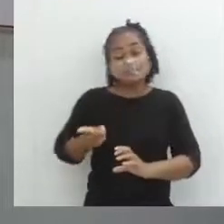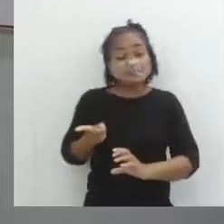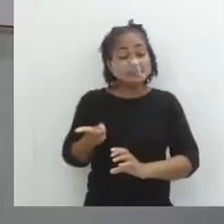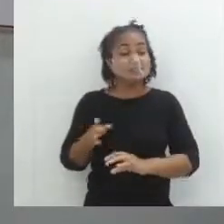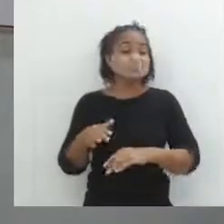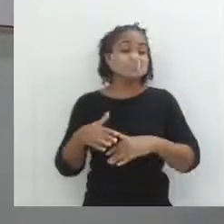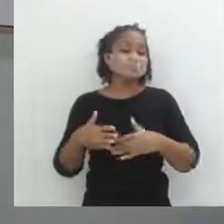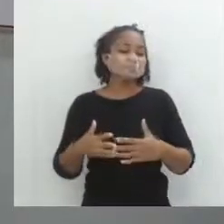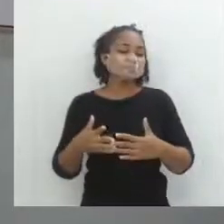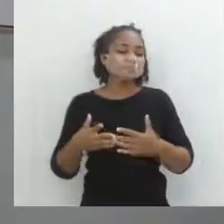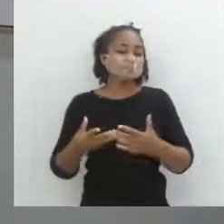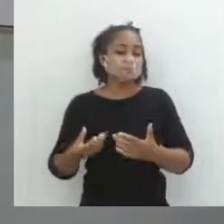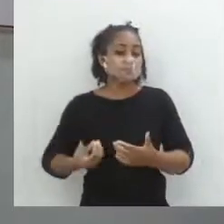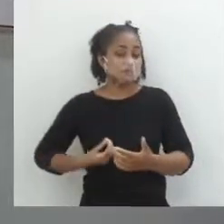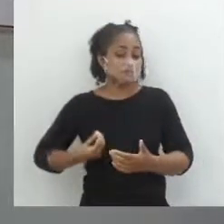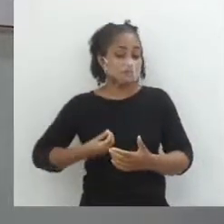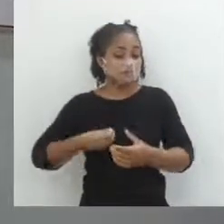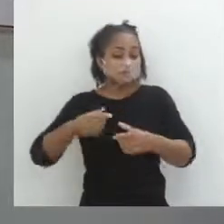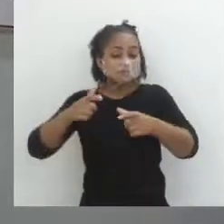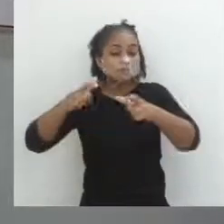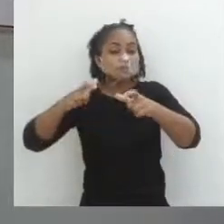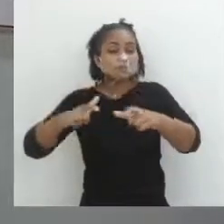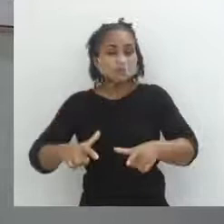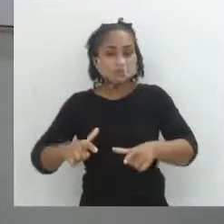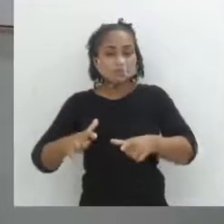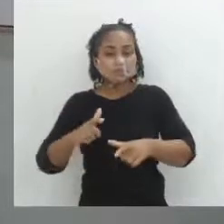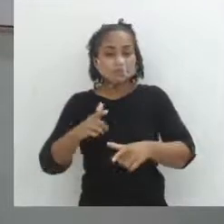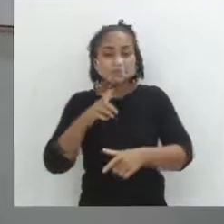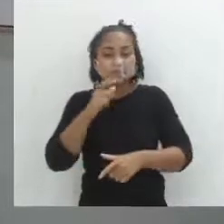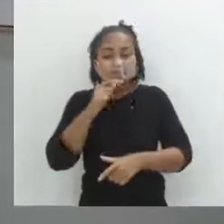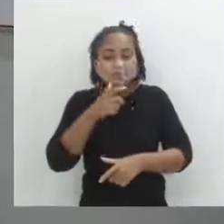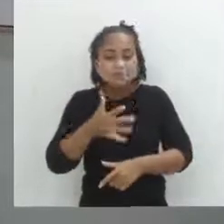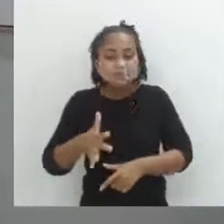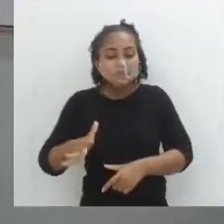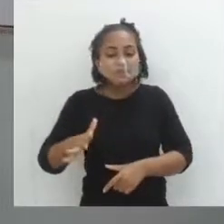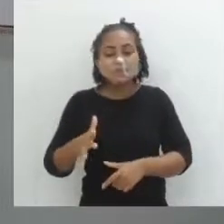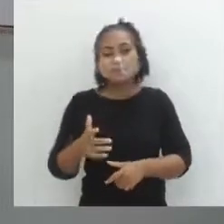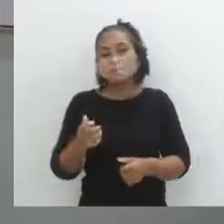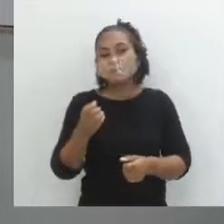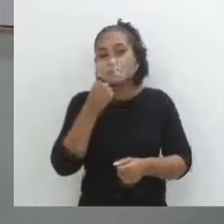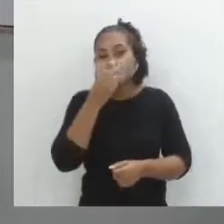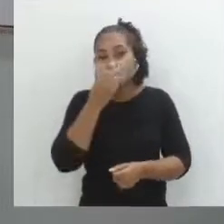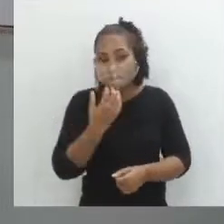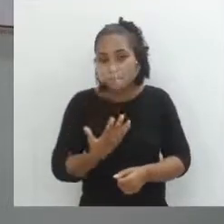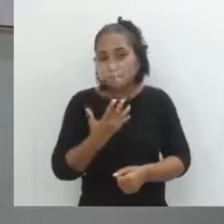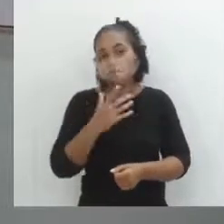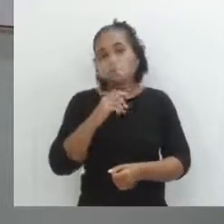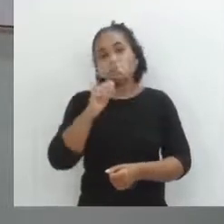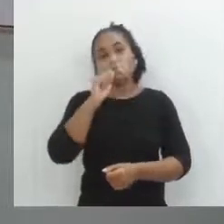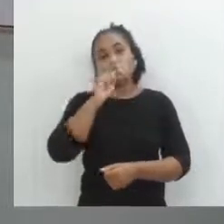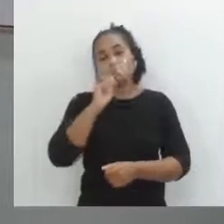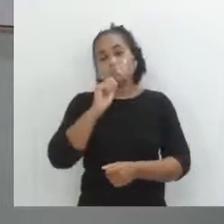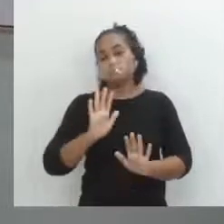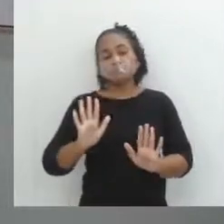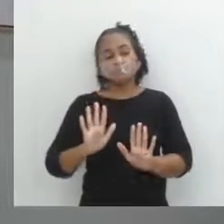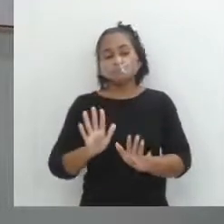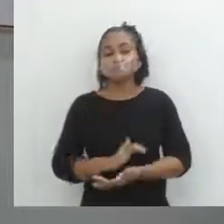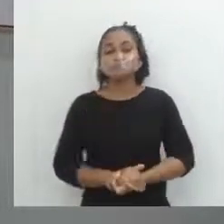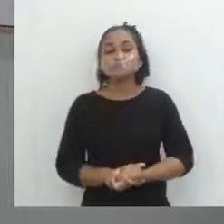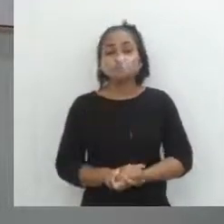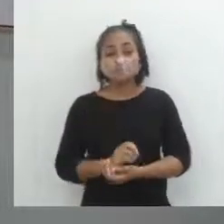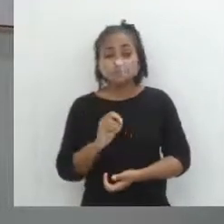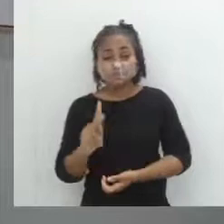por aqueles seres viverem dentro do mangue, essa água não pode ser considerada água para consumo,